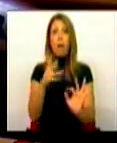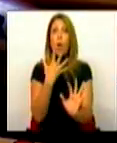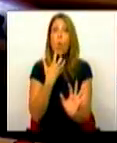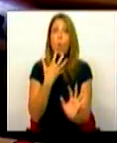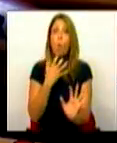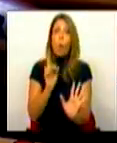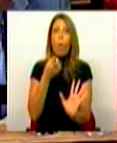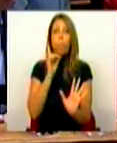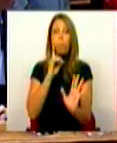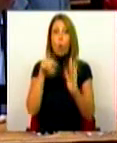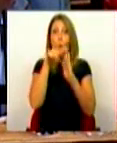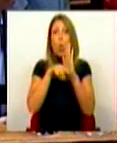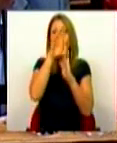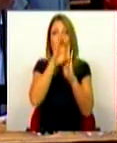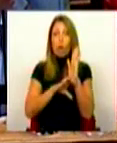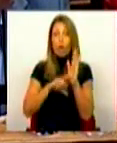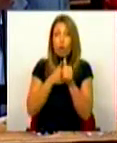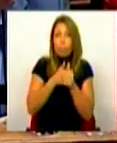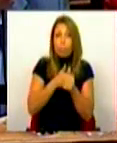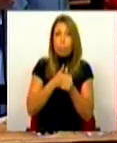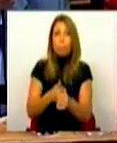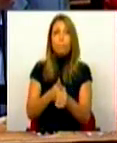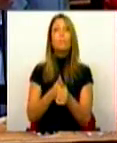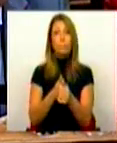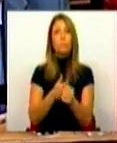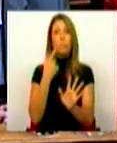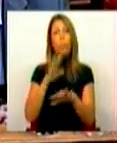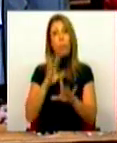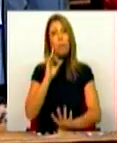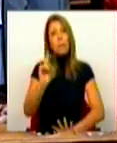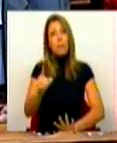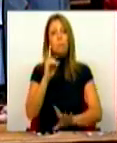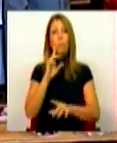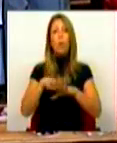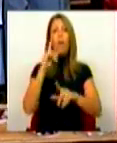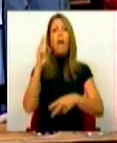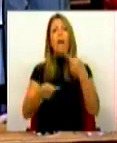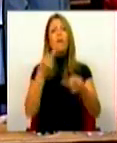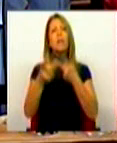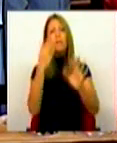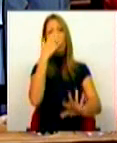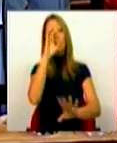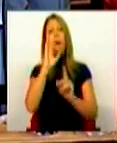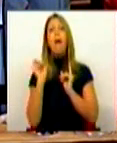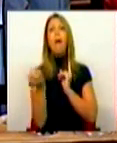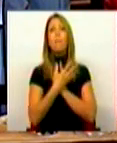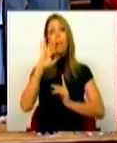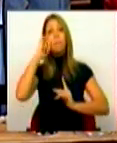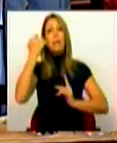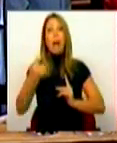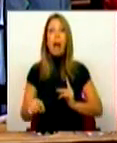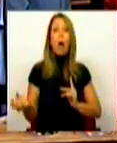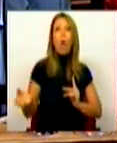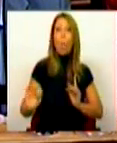as condições que lhe foram impostas nos que tem lá a avaliação de impacto ambiental que foi objeto. Finalmente,